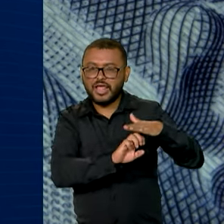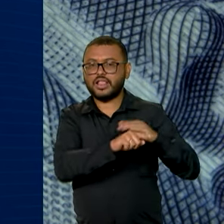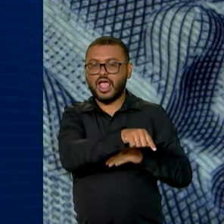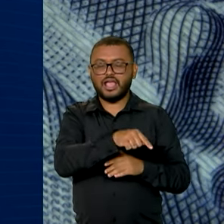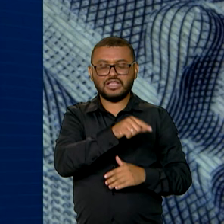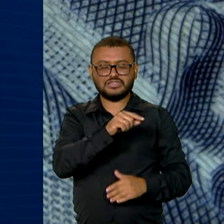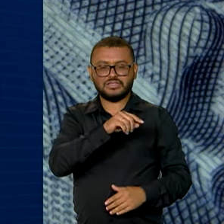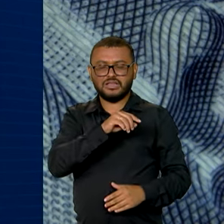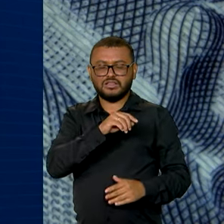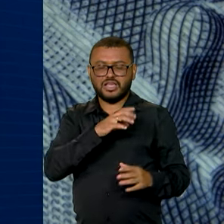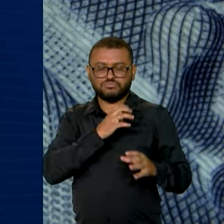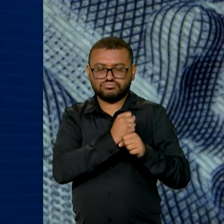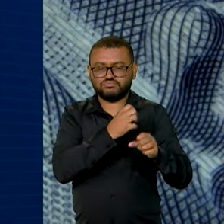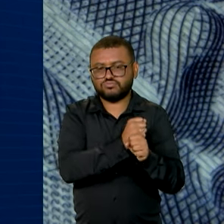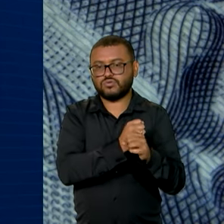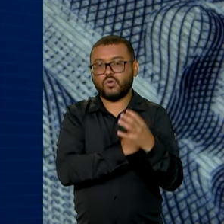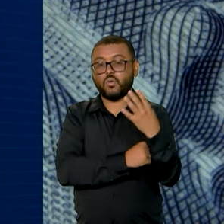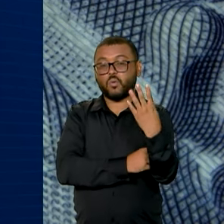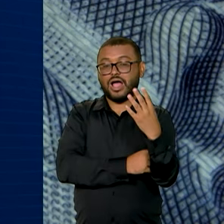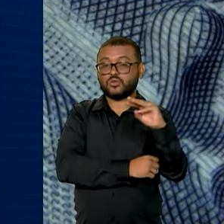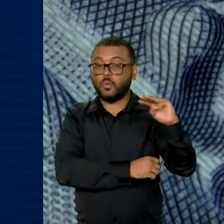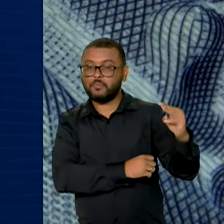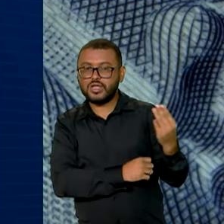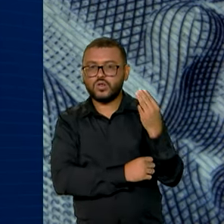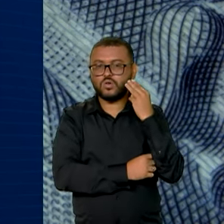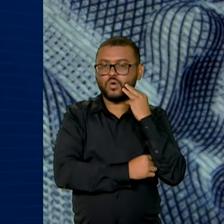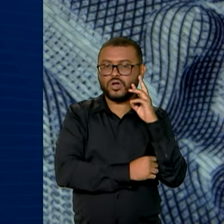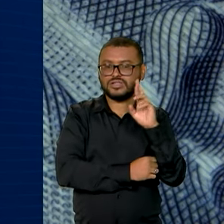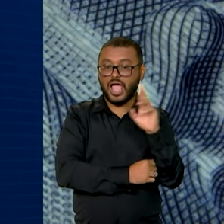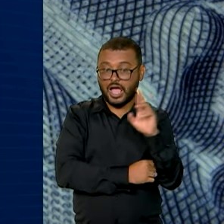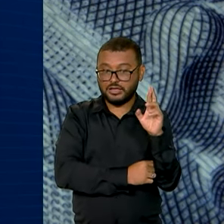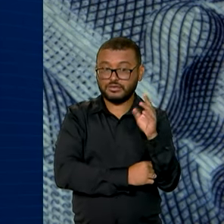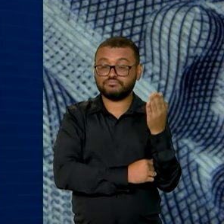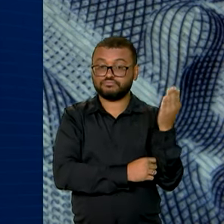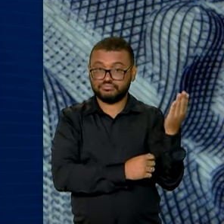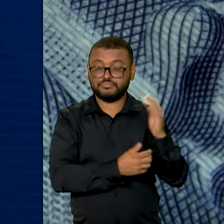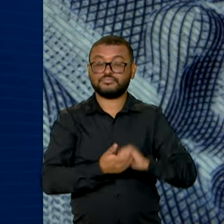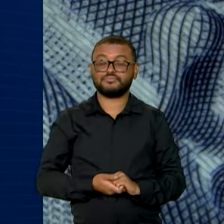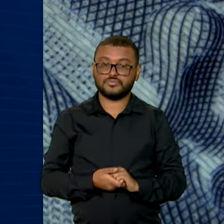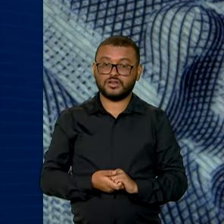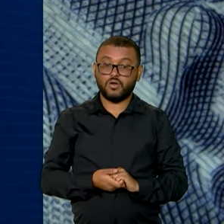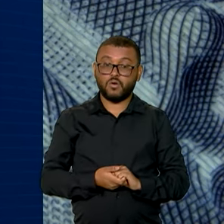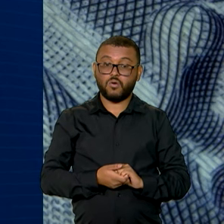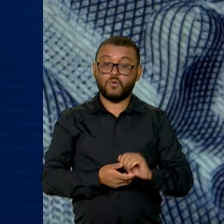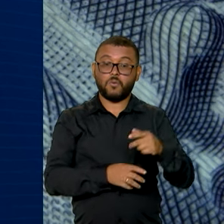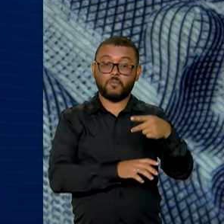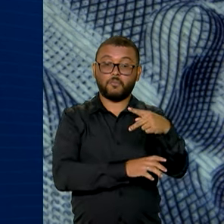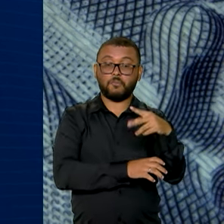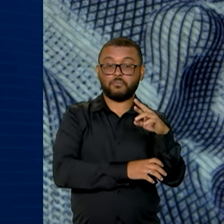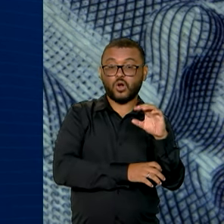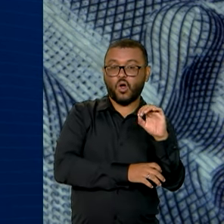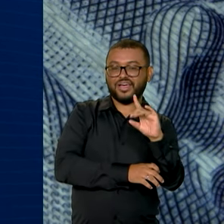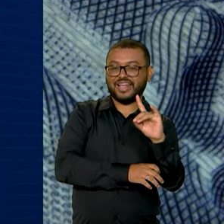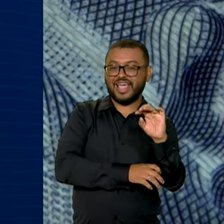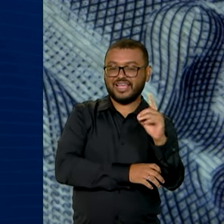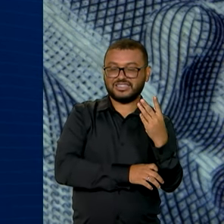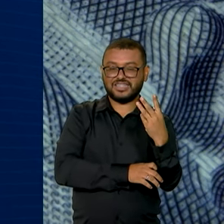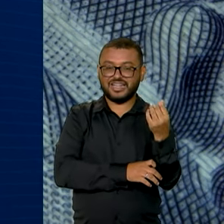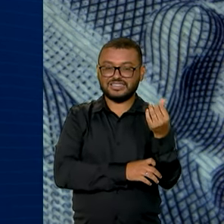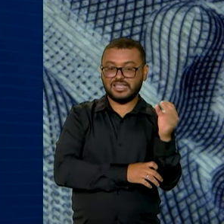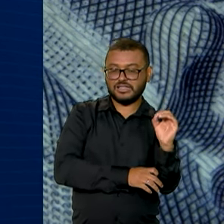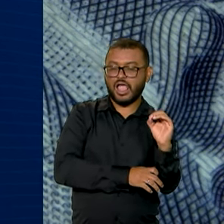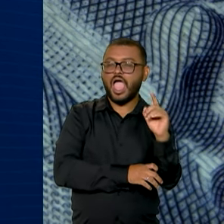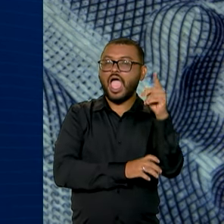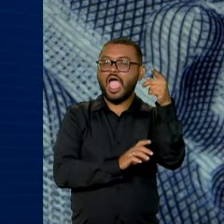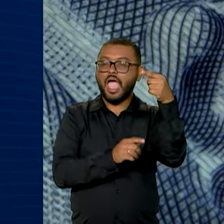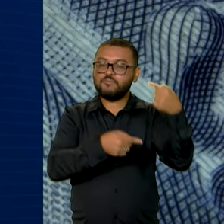faturamento bruto anual de até 4 milhões e 800 mil reais. Já o Procred 360 é uma